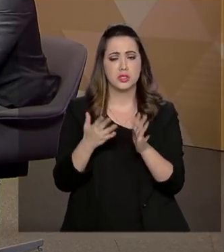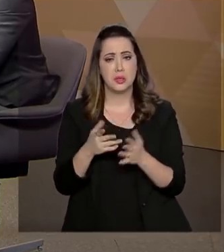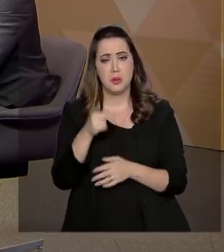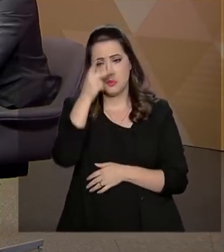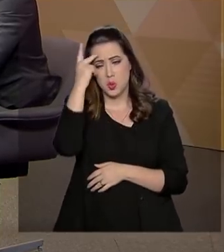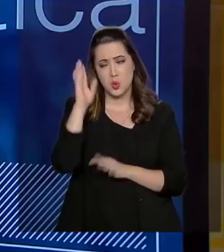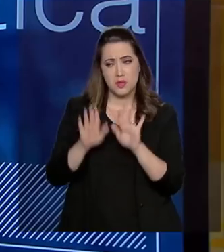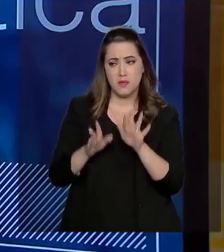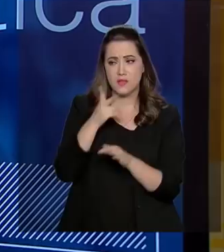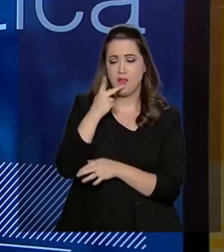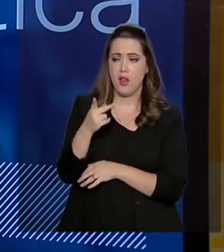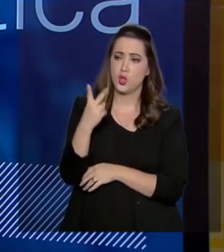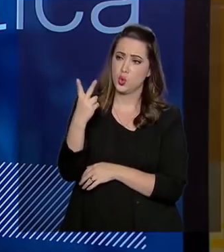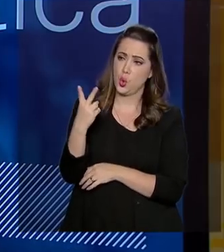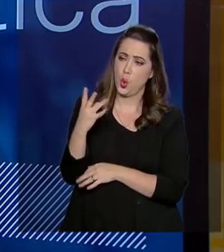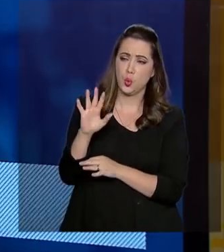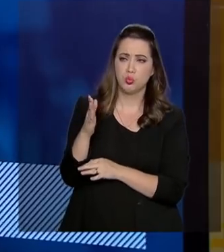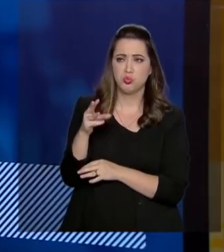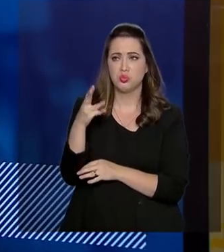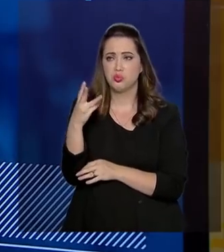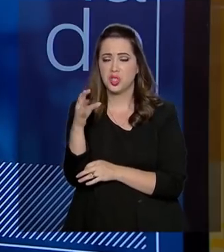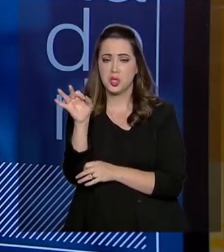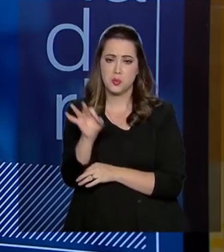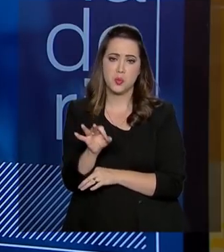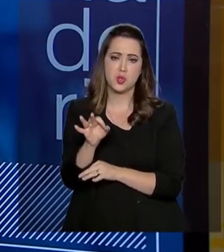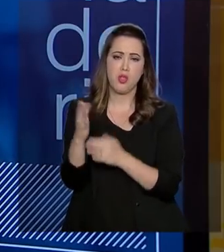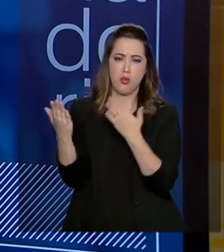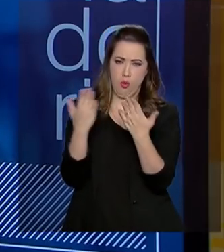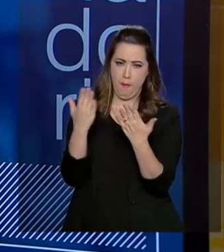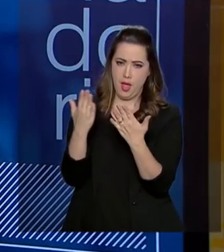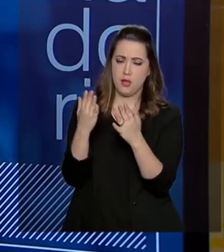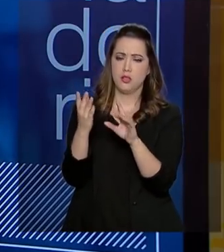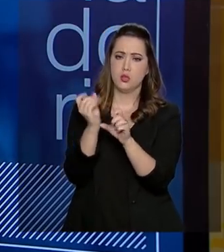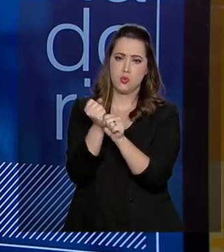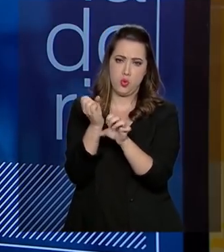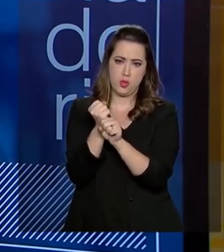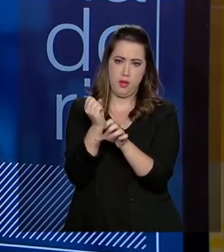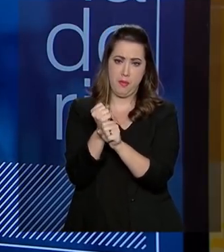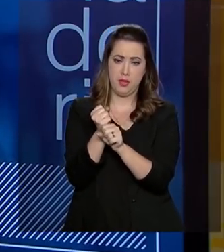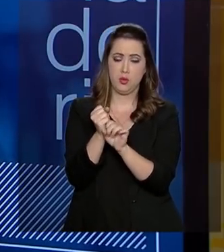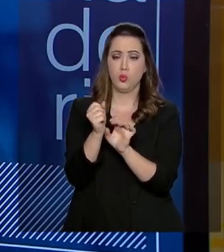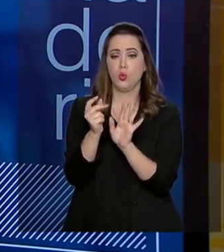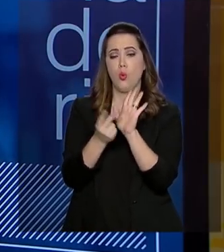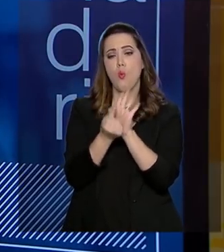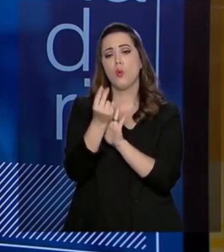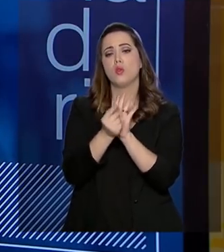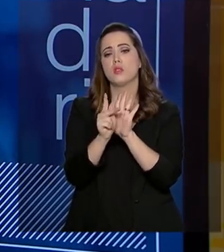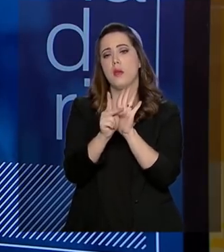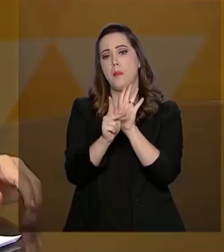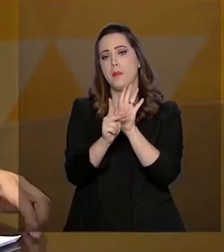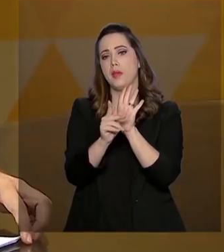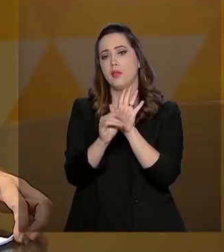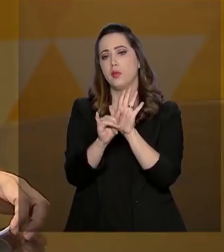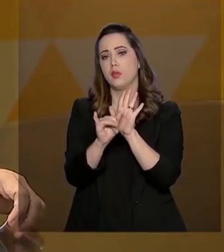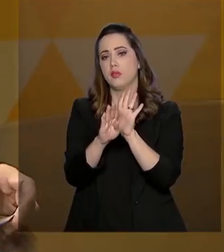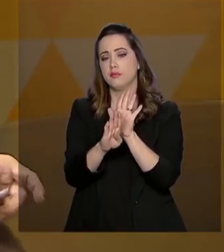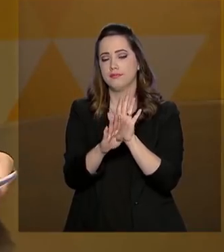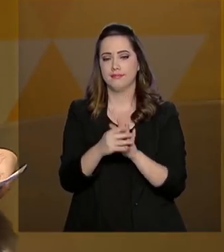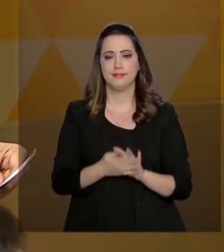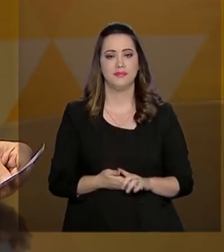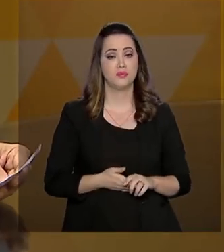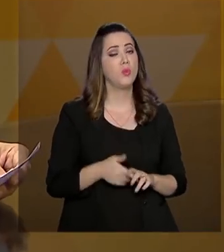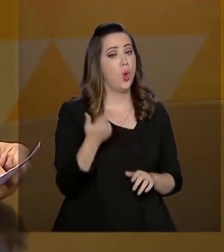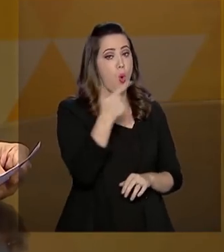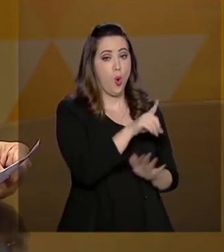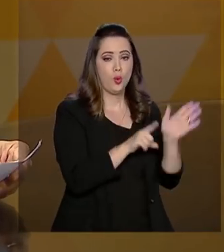de 2% a 3% do PIB. Não sei dizer qual seria o valor, mas eu tenho certeza que esse valor é significativo. Agora, nós vamos a mais